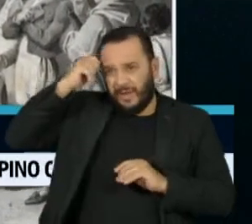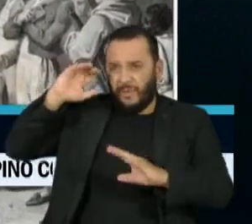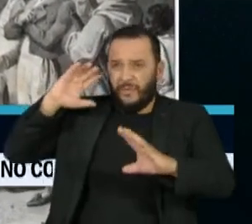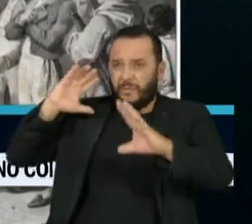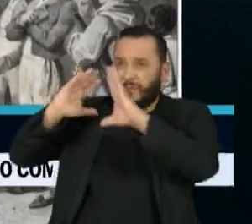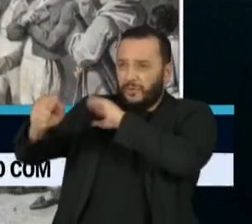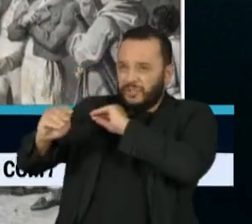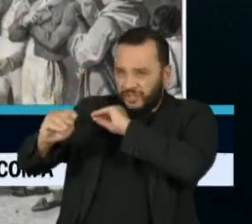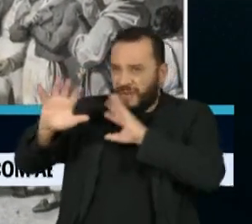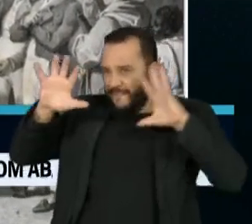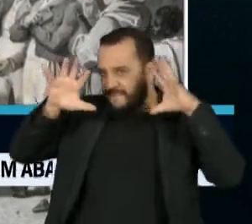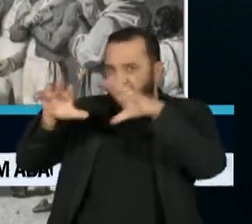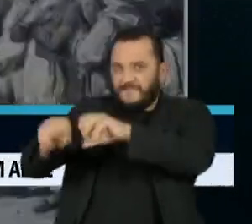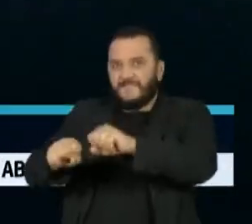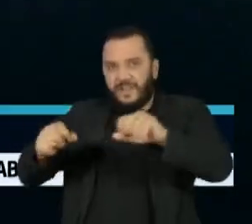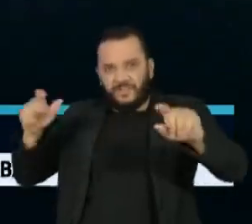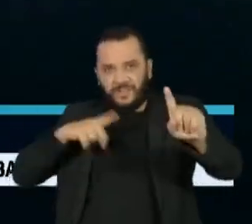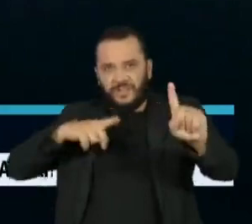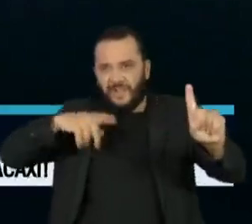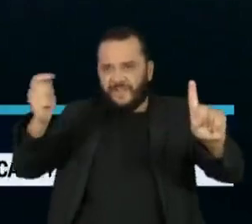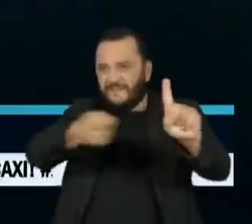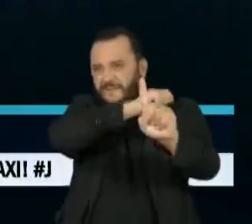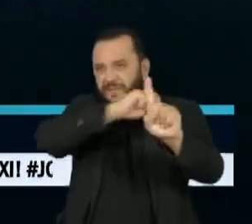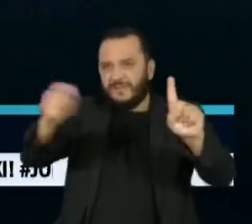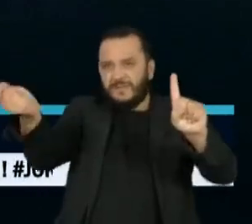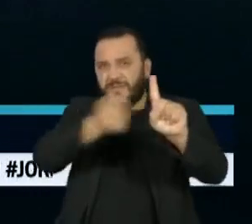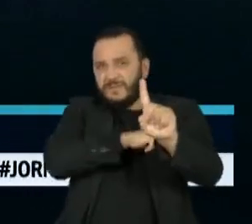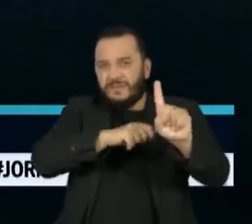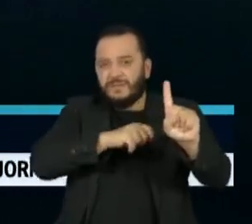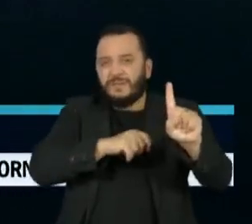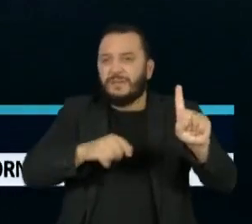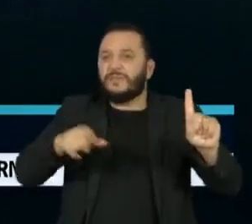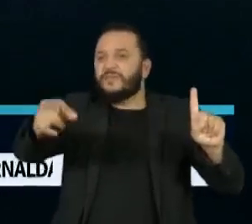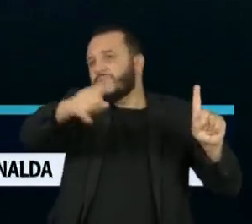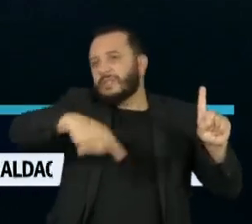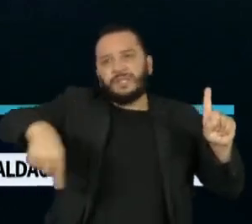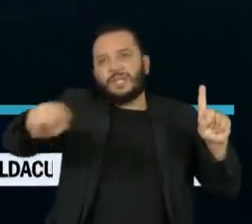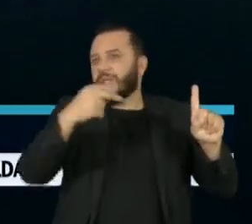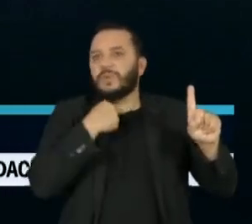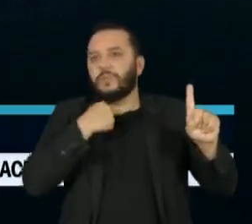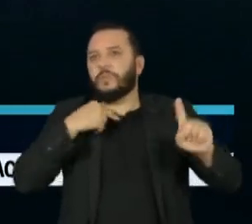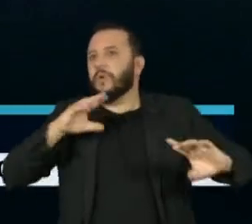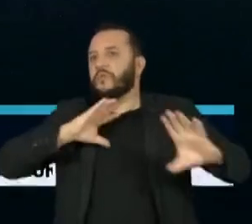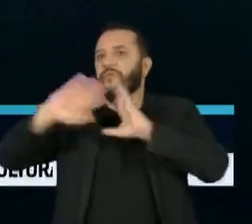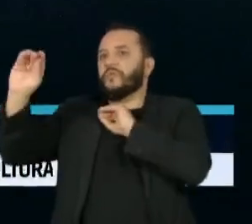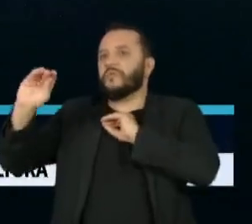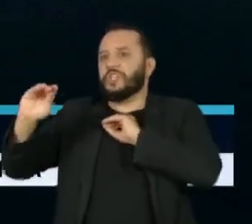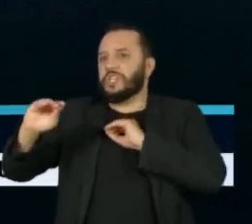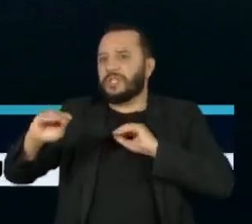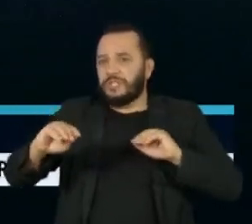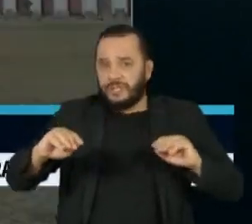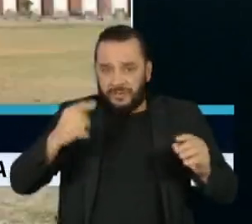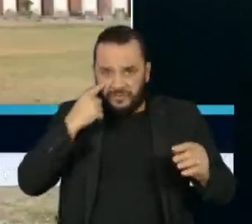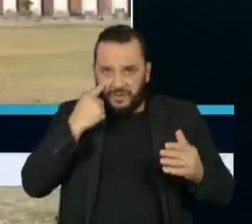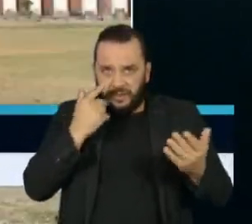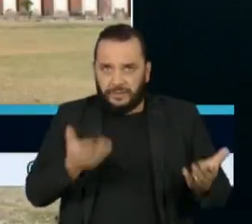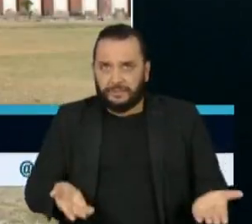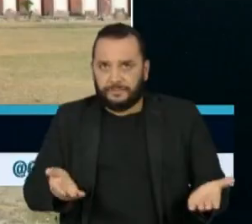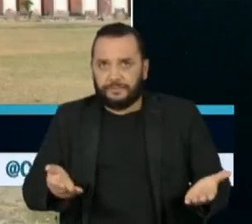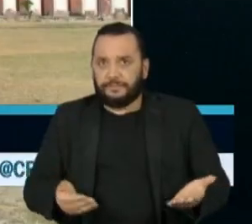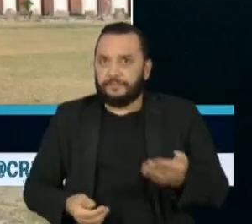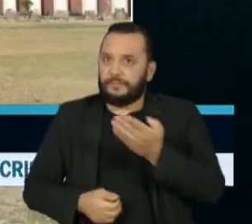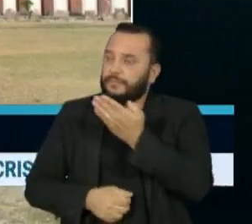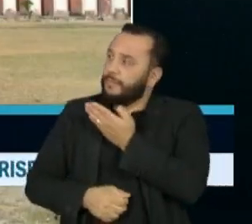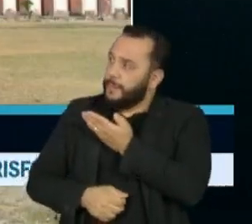chicoteados aos olhos do público. Eles serviam de exemplo para que outros não ousassem seguir o mesmo caminho. Os